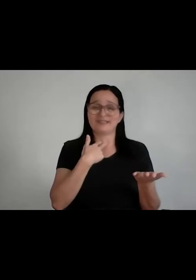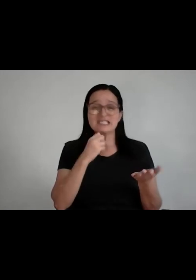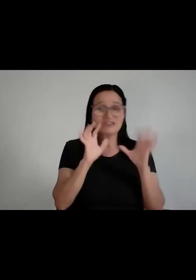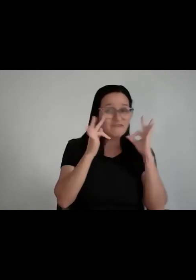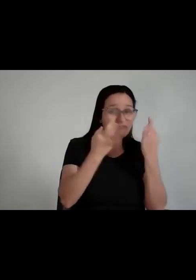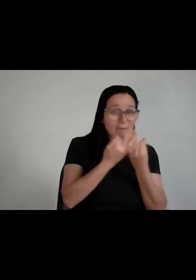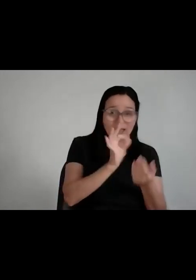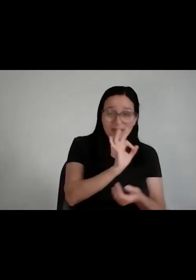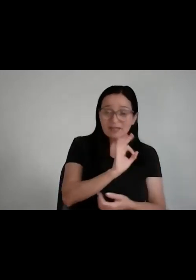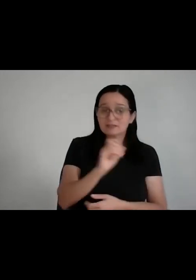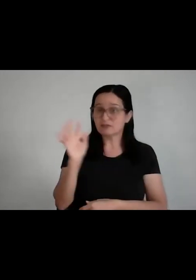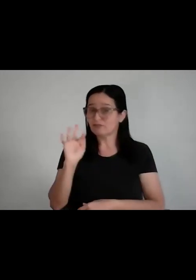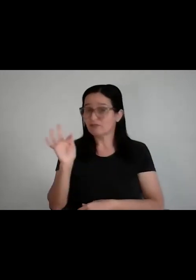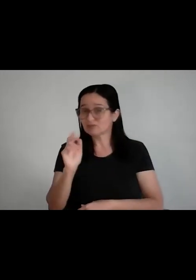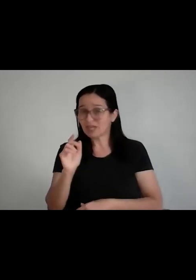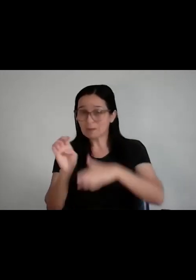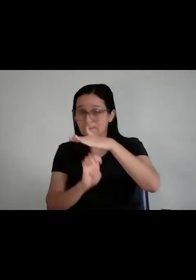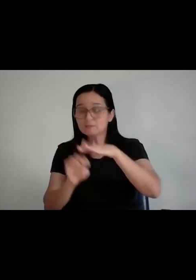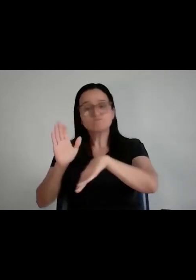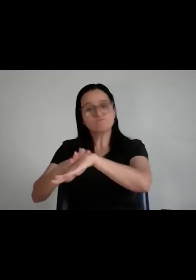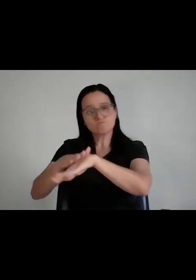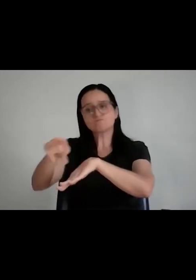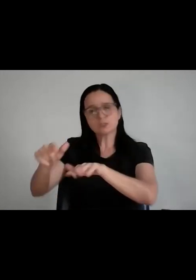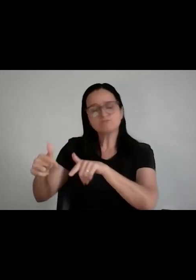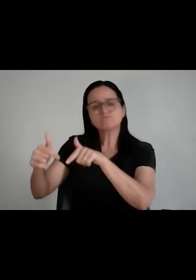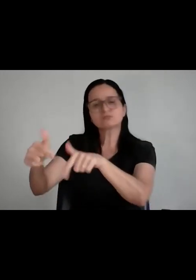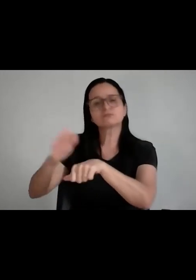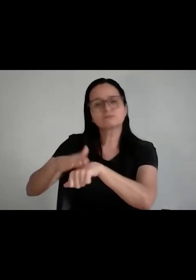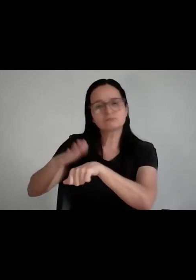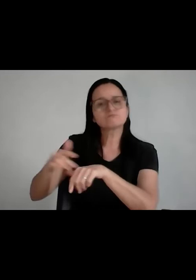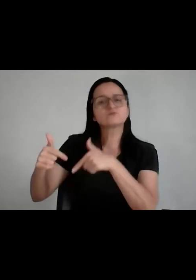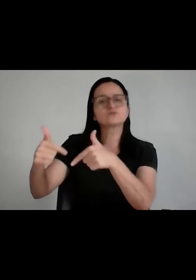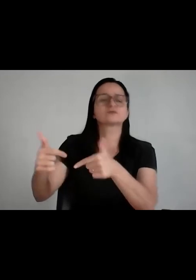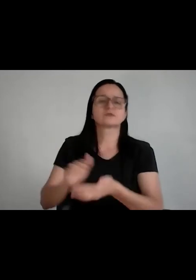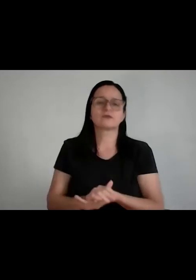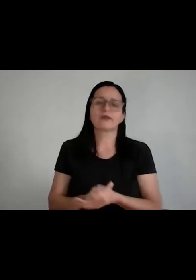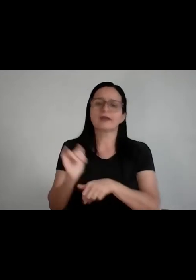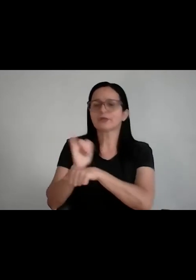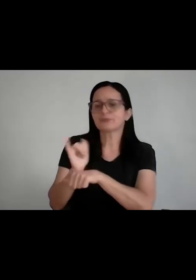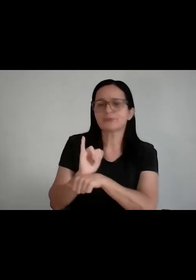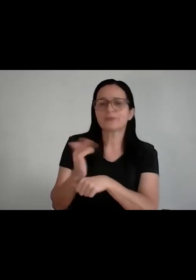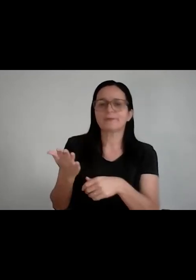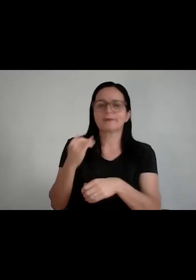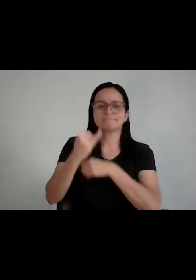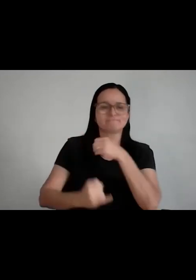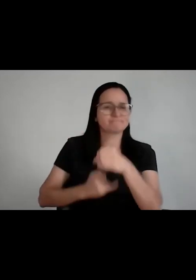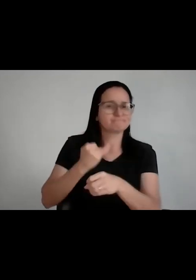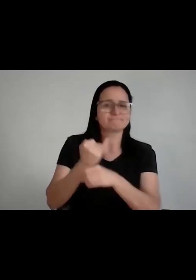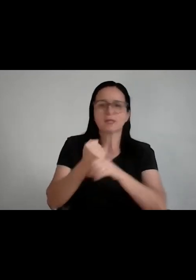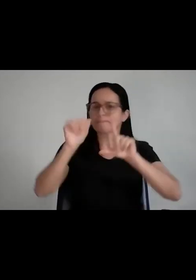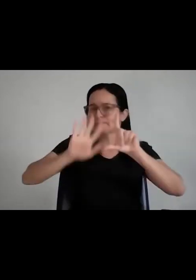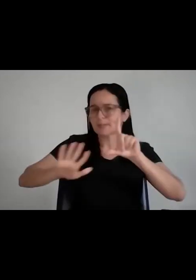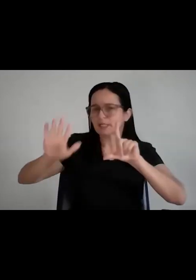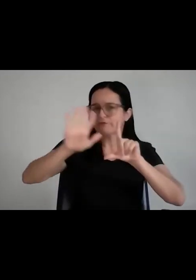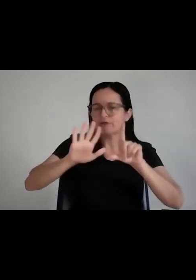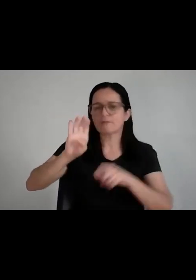faculdade, não é empresa, então só pode ser você mesmo. E aí, o você tem que fazer é YouTube, é internet, é acessar a plataforma da Empoder, é